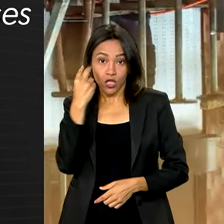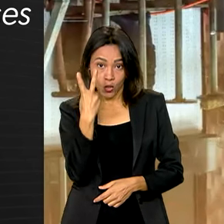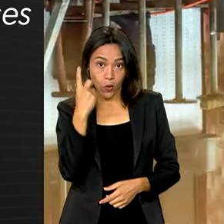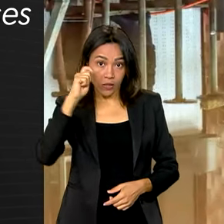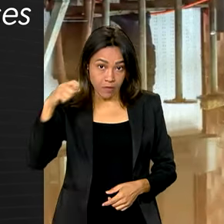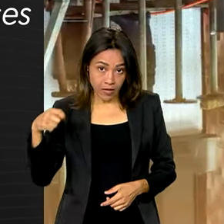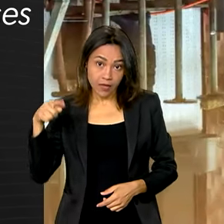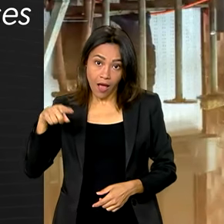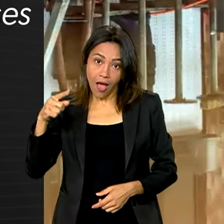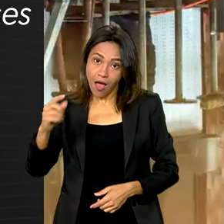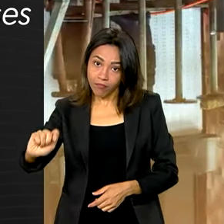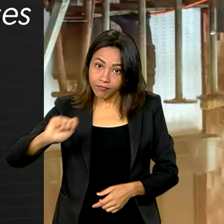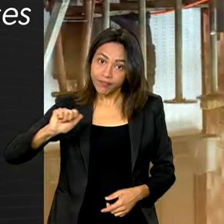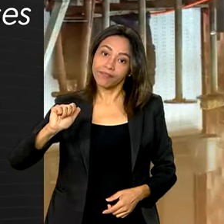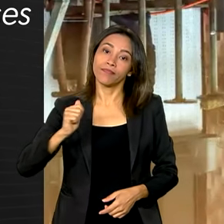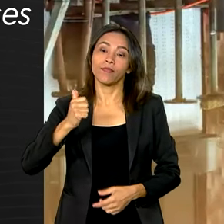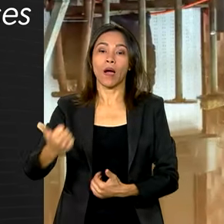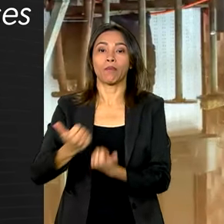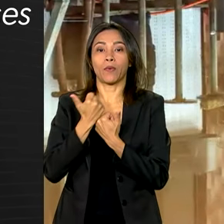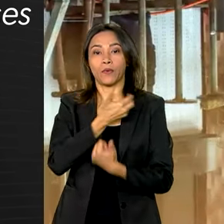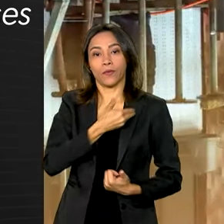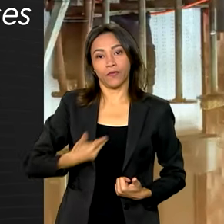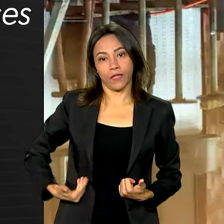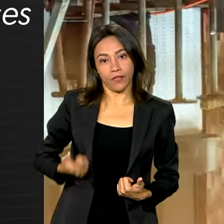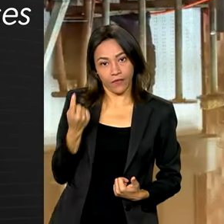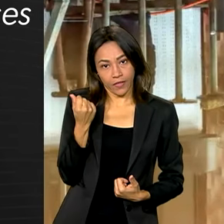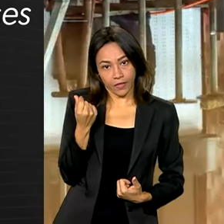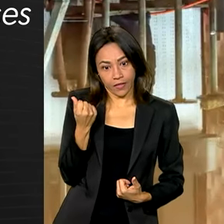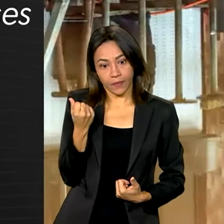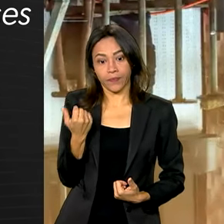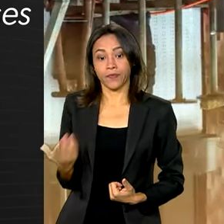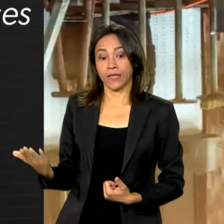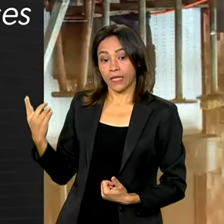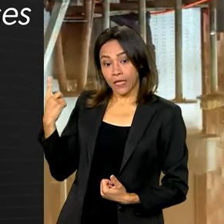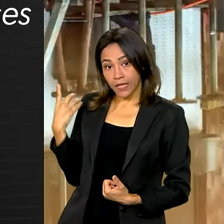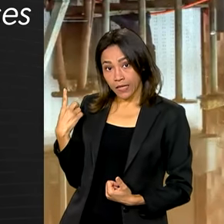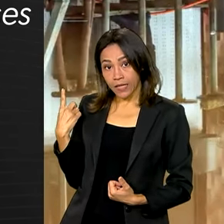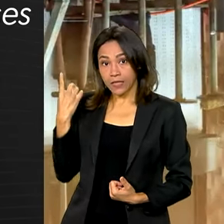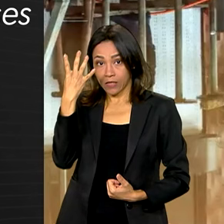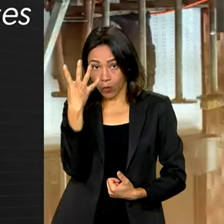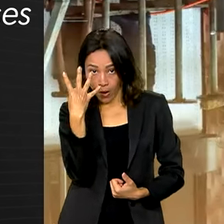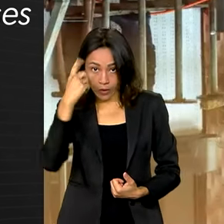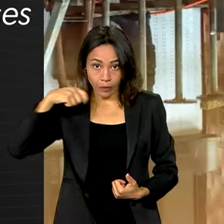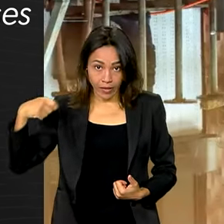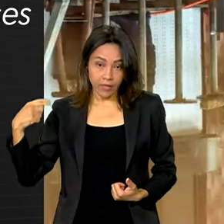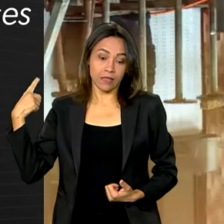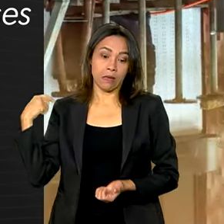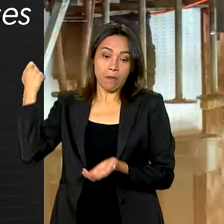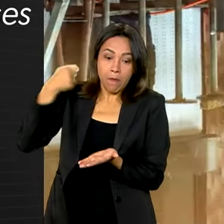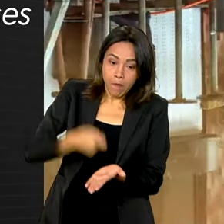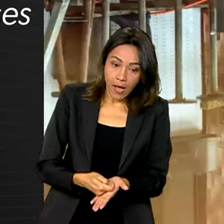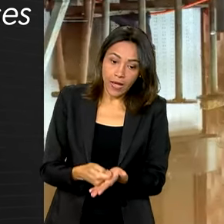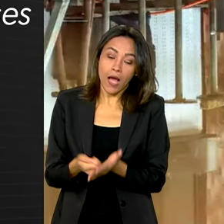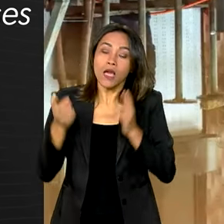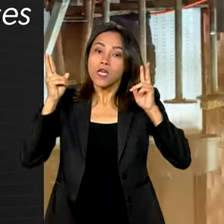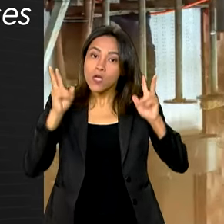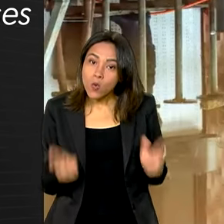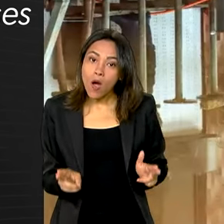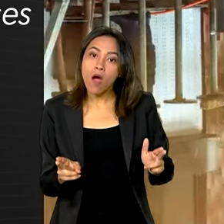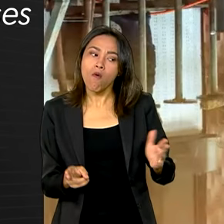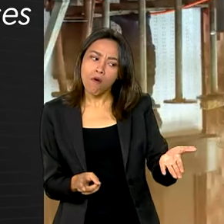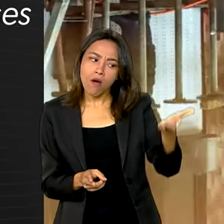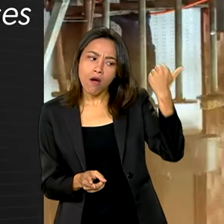serão com o apoio pago pelo governo. Além disso, nesses quatro meses, devem pagar o mesmo valor que o funcionário